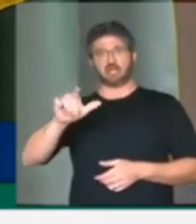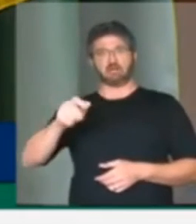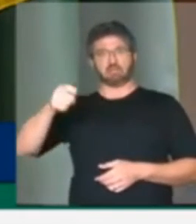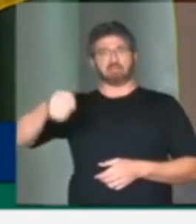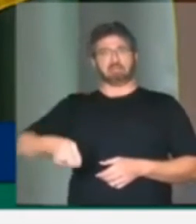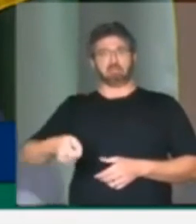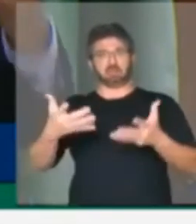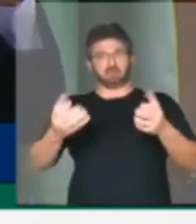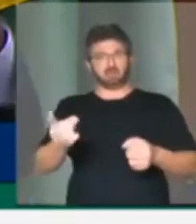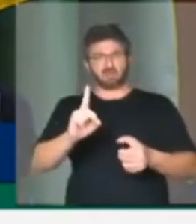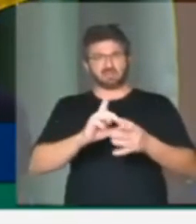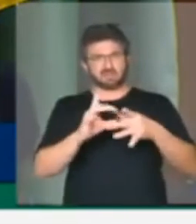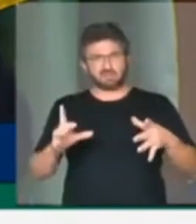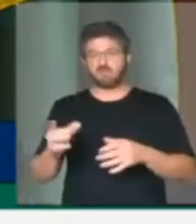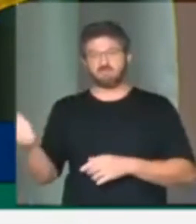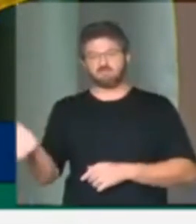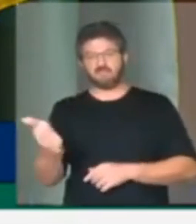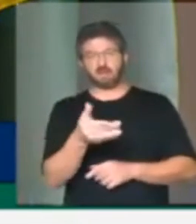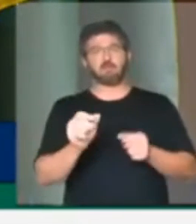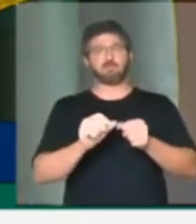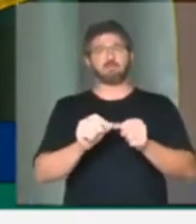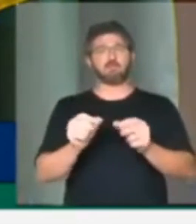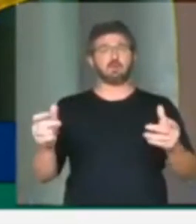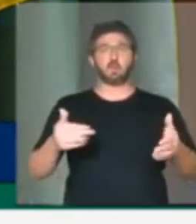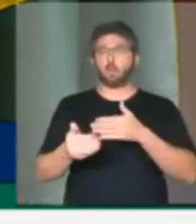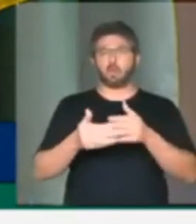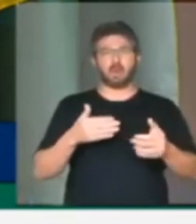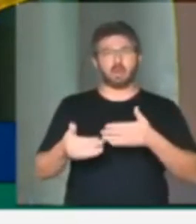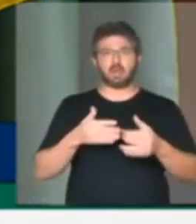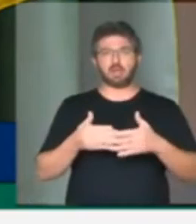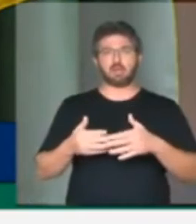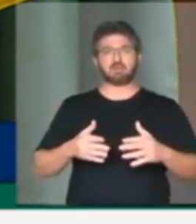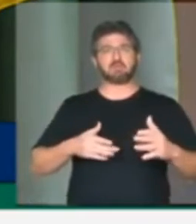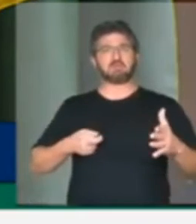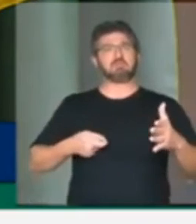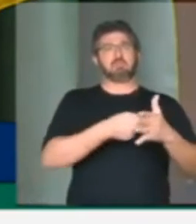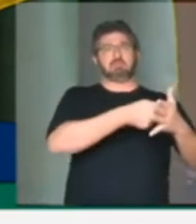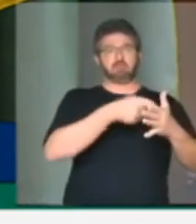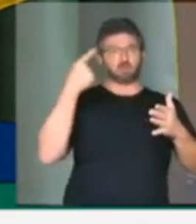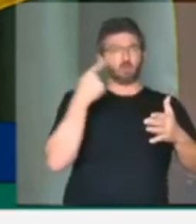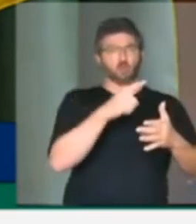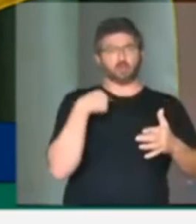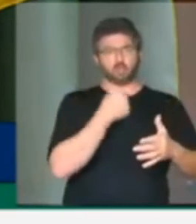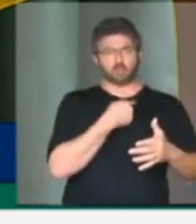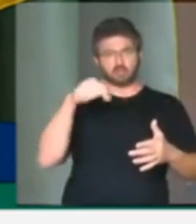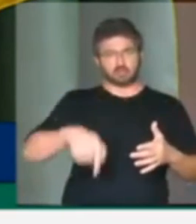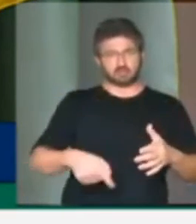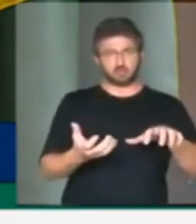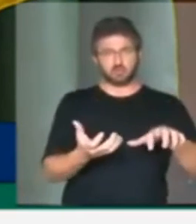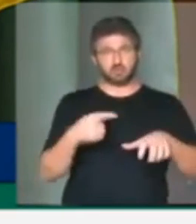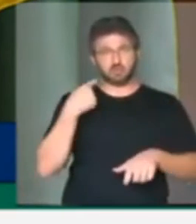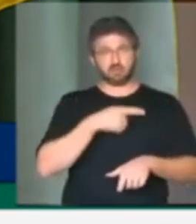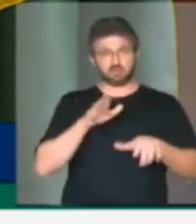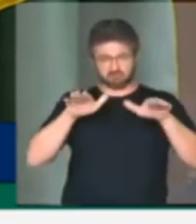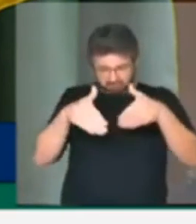democracia a tentar promover qualquer tipo de emparedamento do Congresso. O Congresso não se